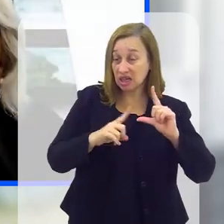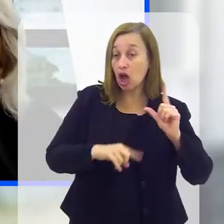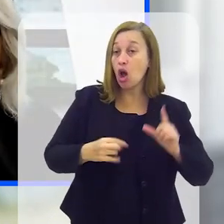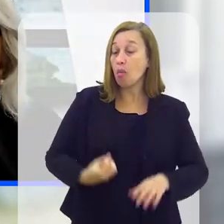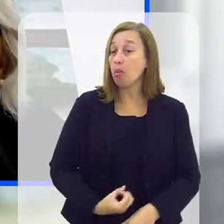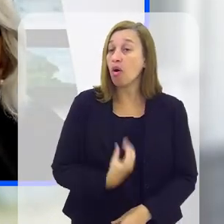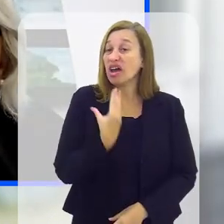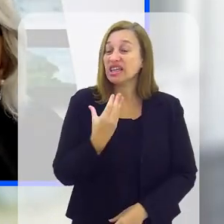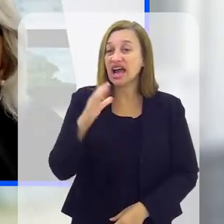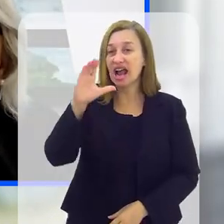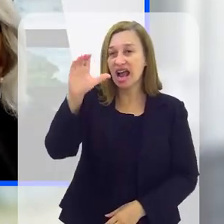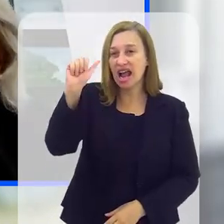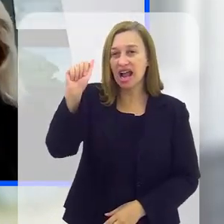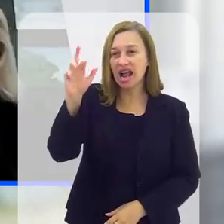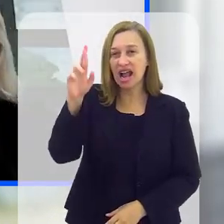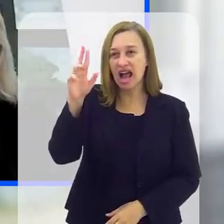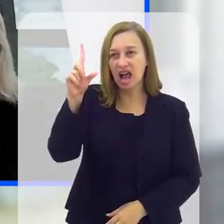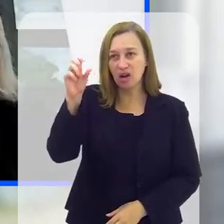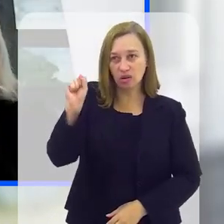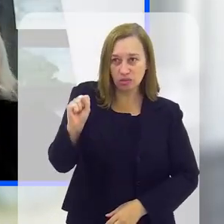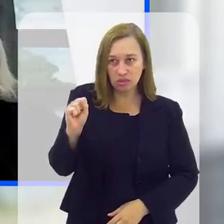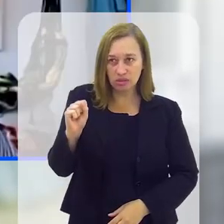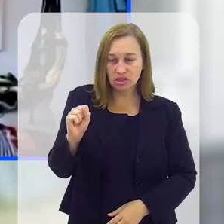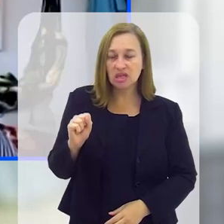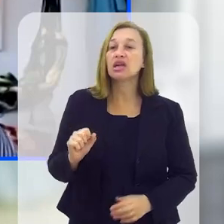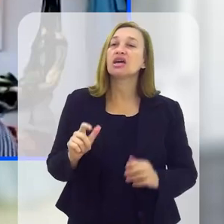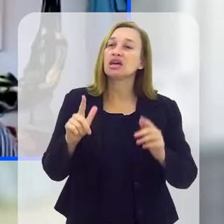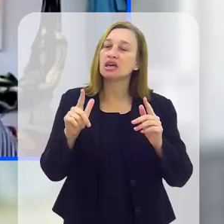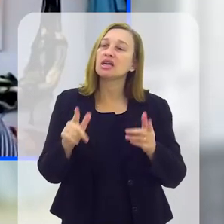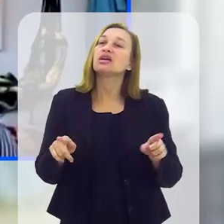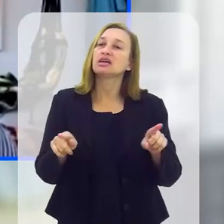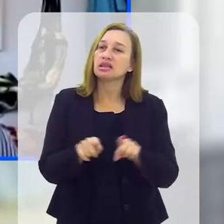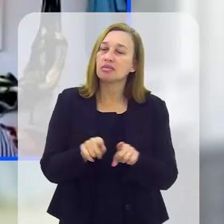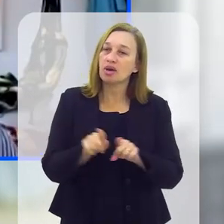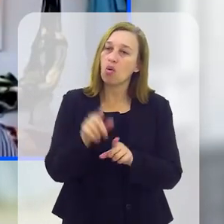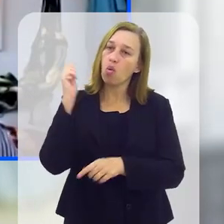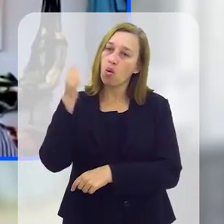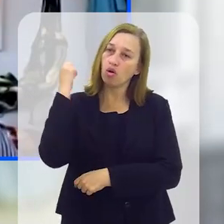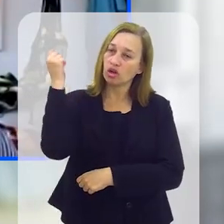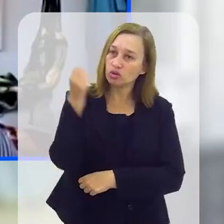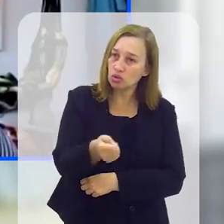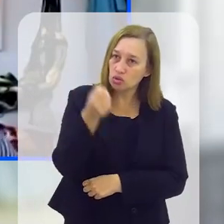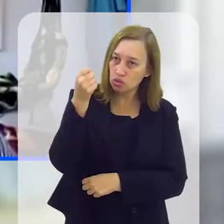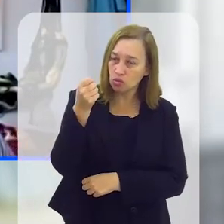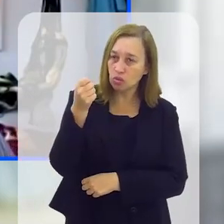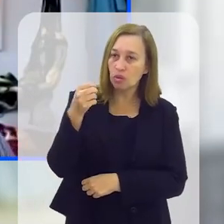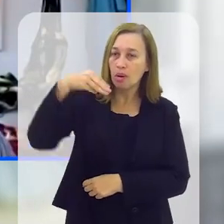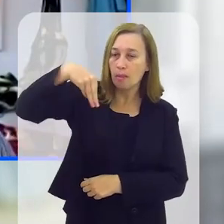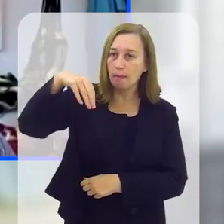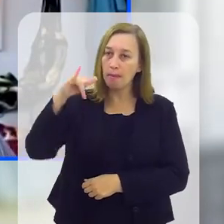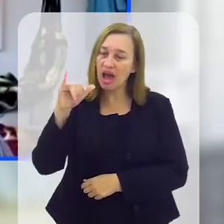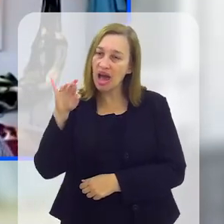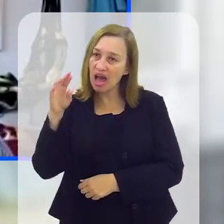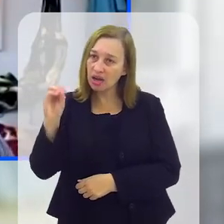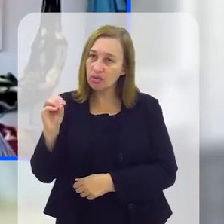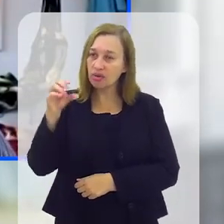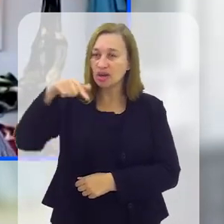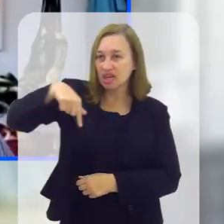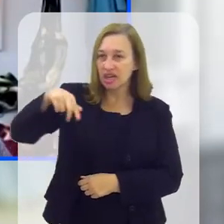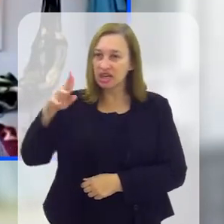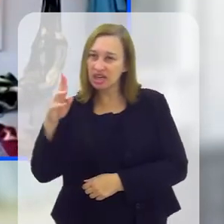Carlos Lejá, que é da terra do Mário Quintana, é gaúcho também. E ele